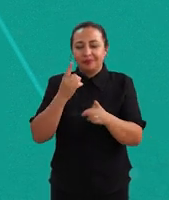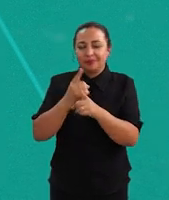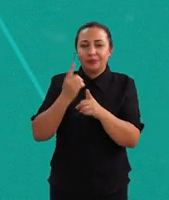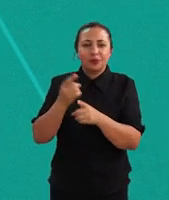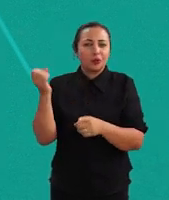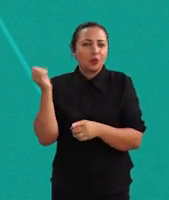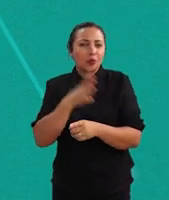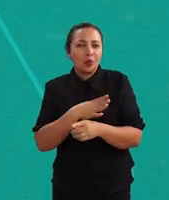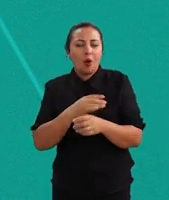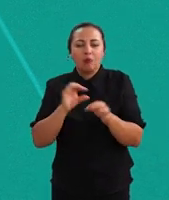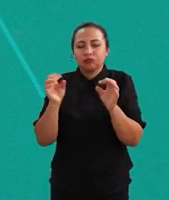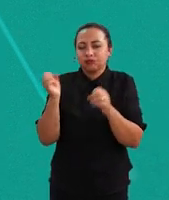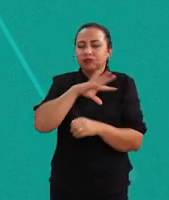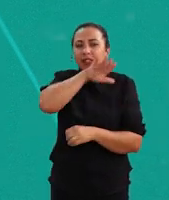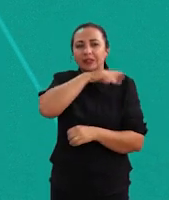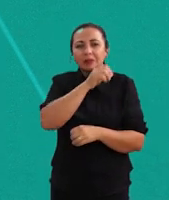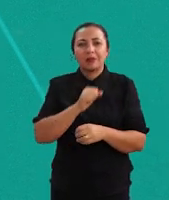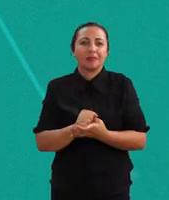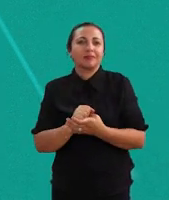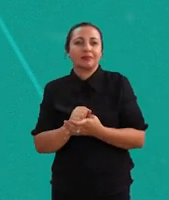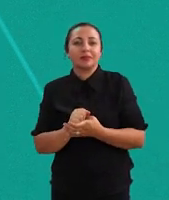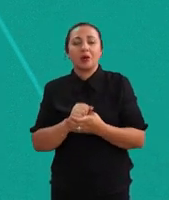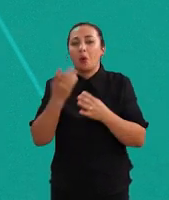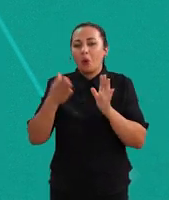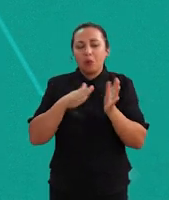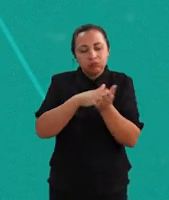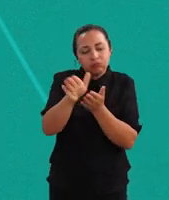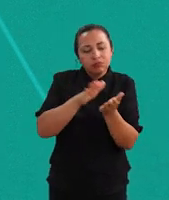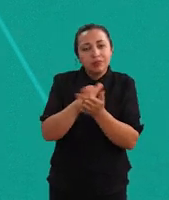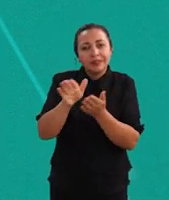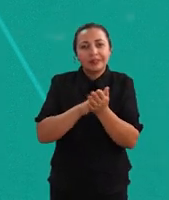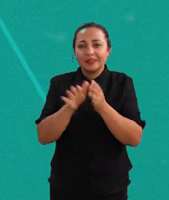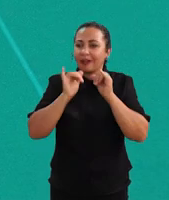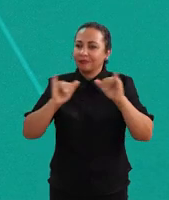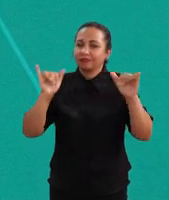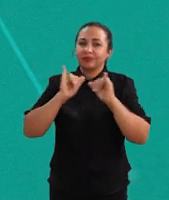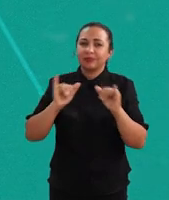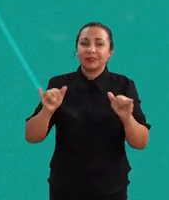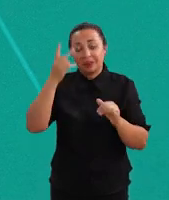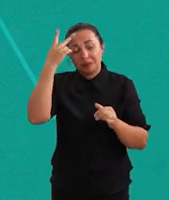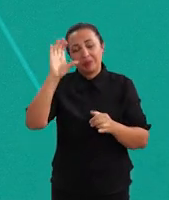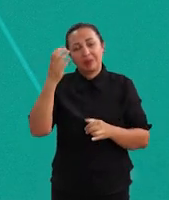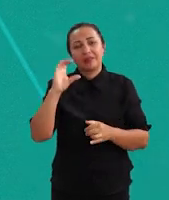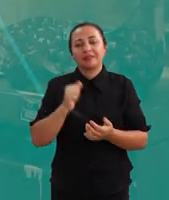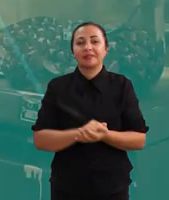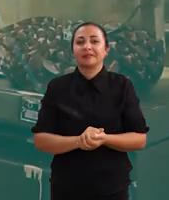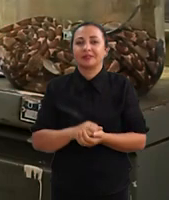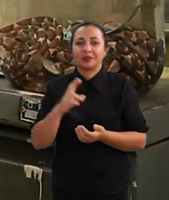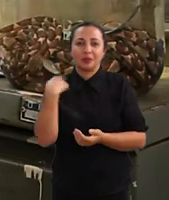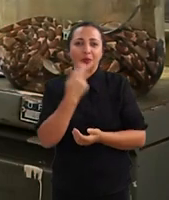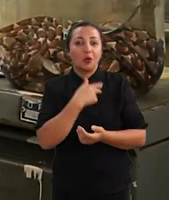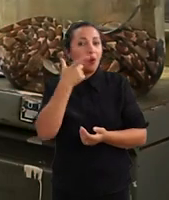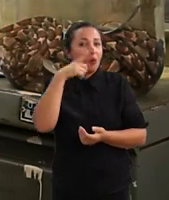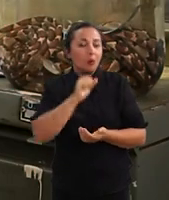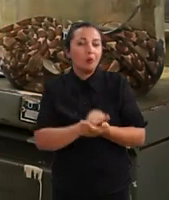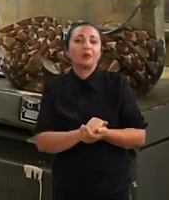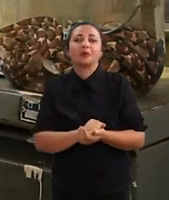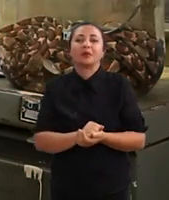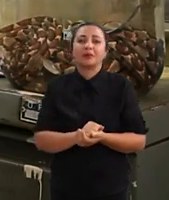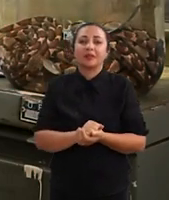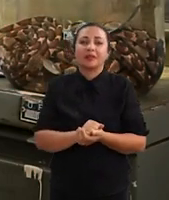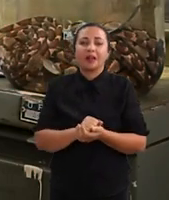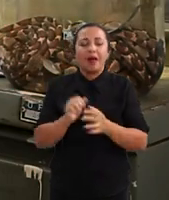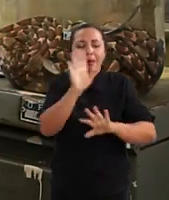Descobrindo novas linhagens, descobrindo novas espécies, ou publicando, reportando essas espécies para a ciência, a gente consegue